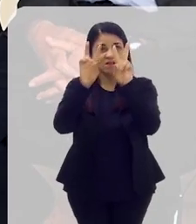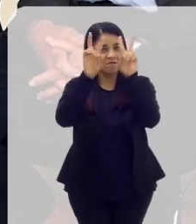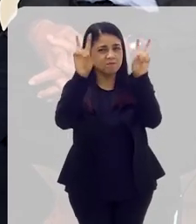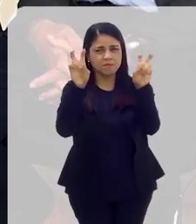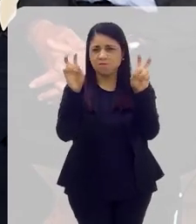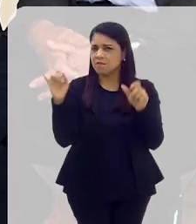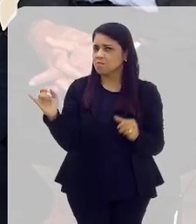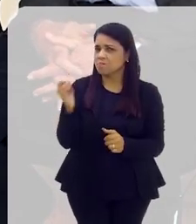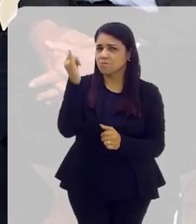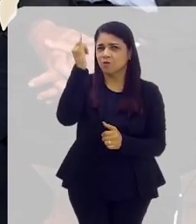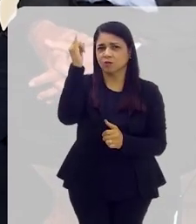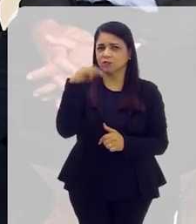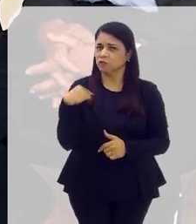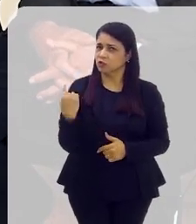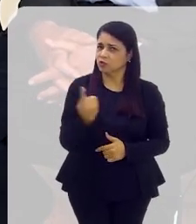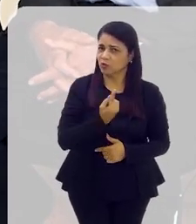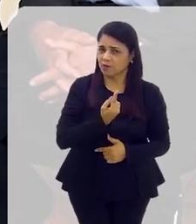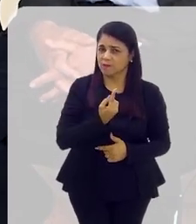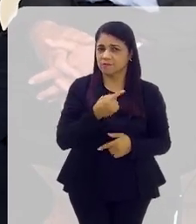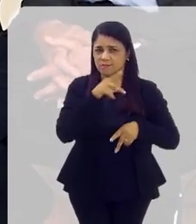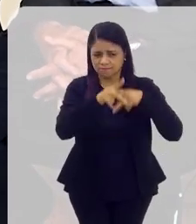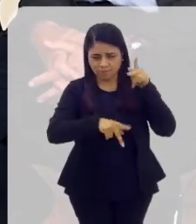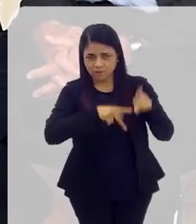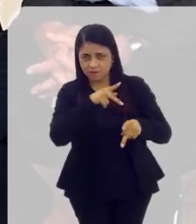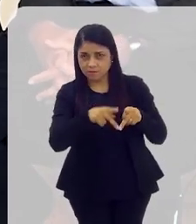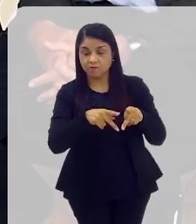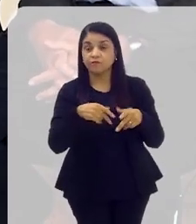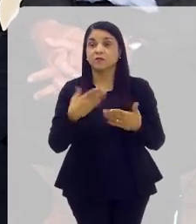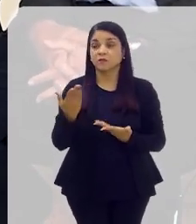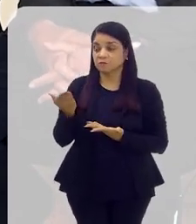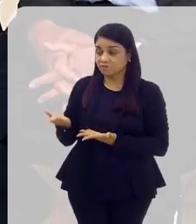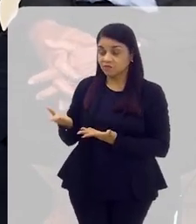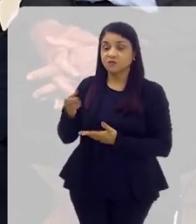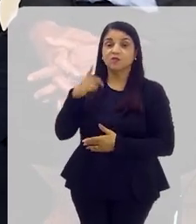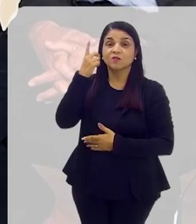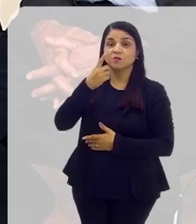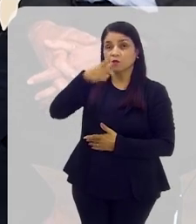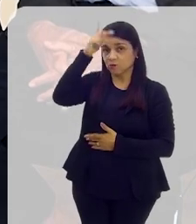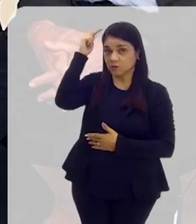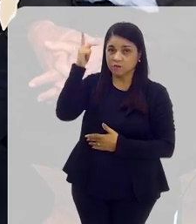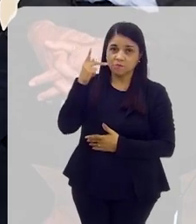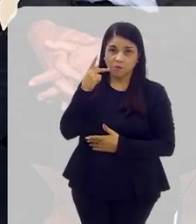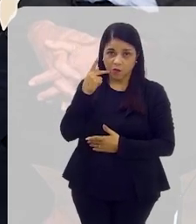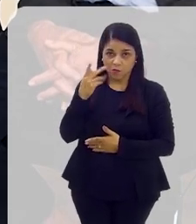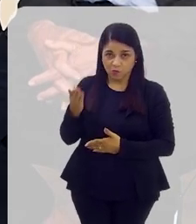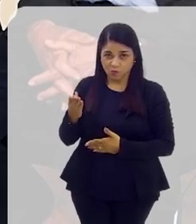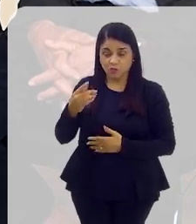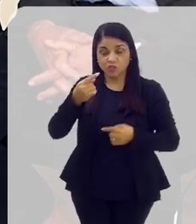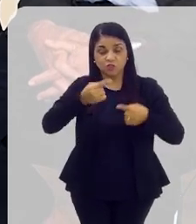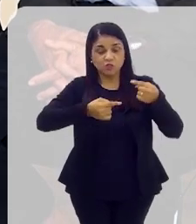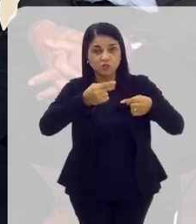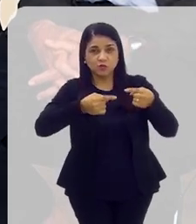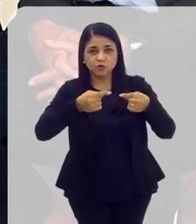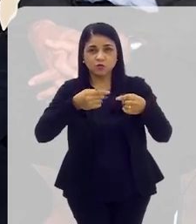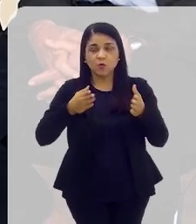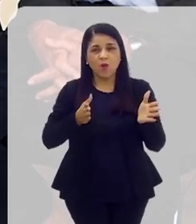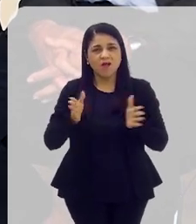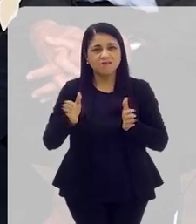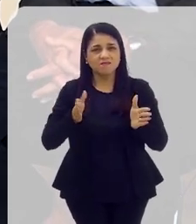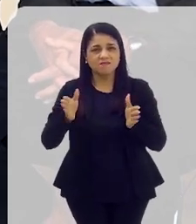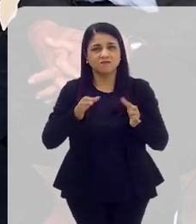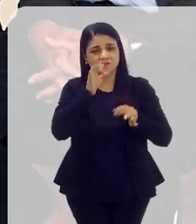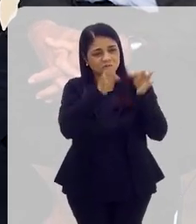num tema tão importante para todos nós. Eu começo pelo deputado Luiz Paulo Corrêa, discutindo o acesso à